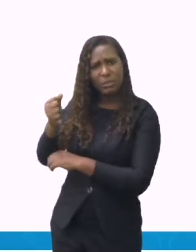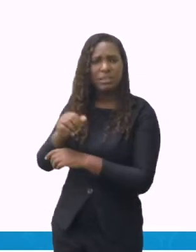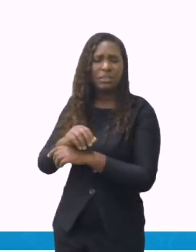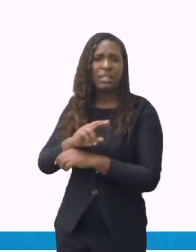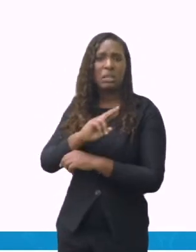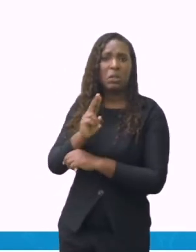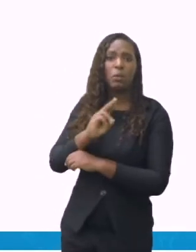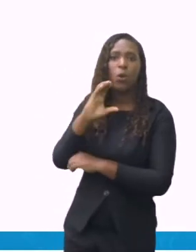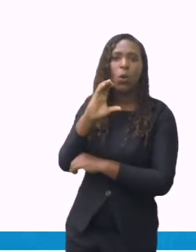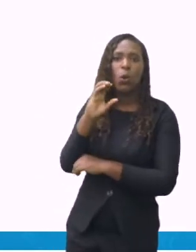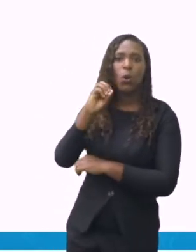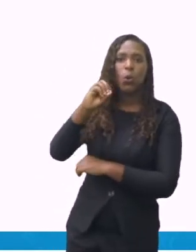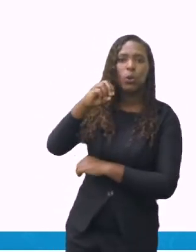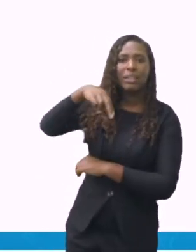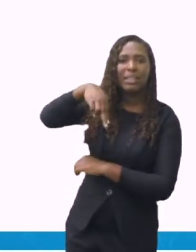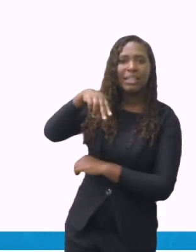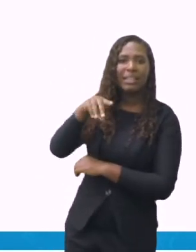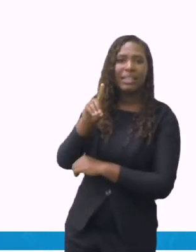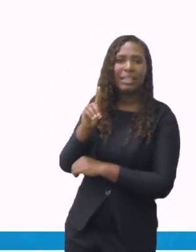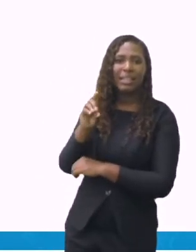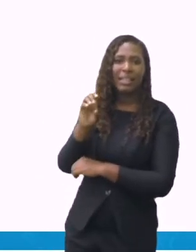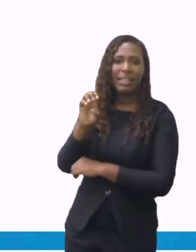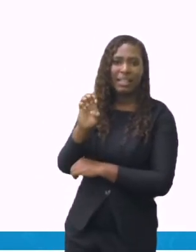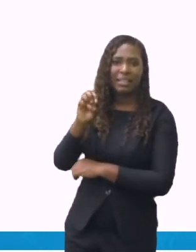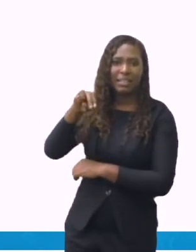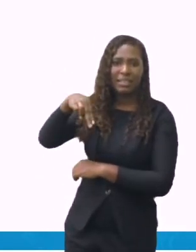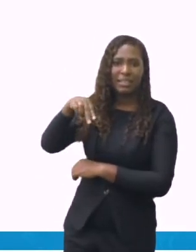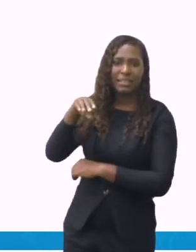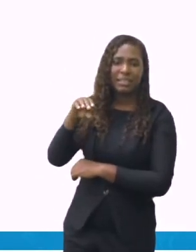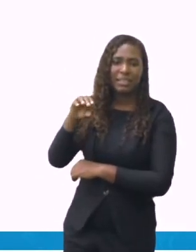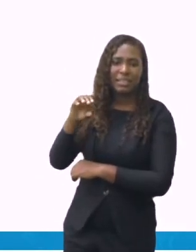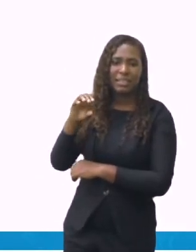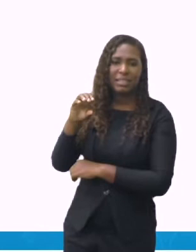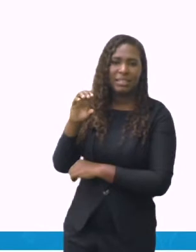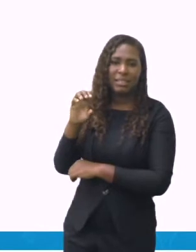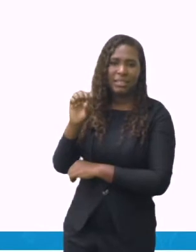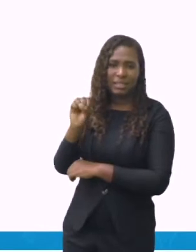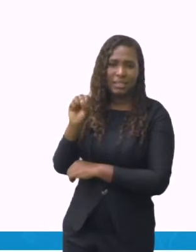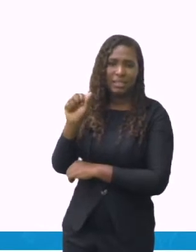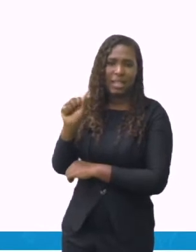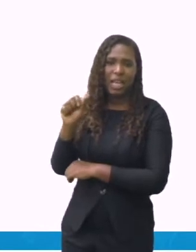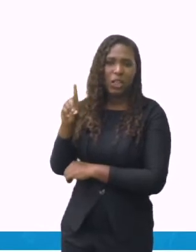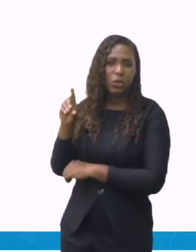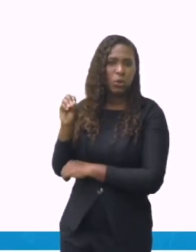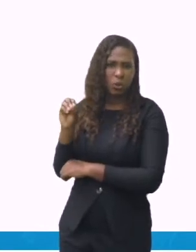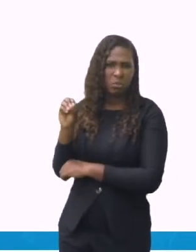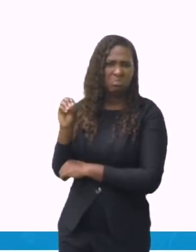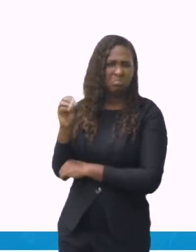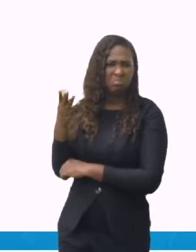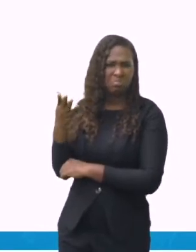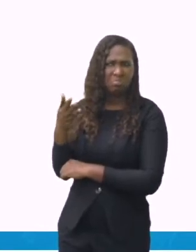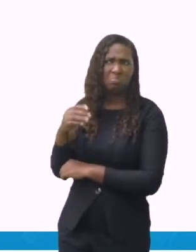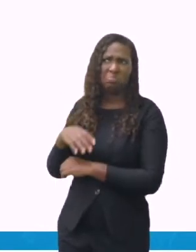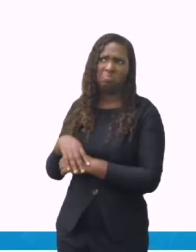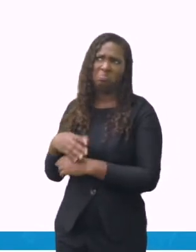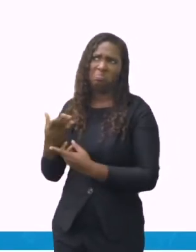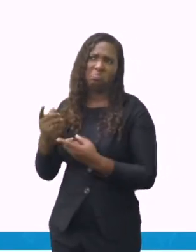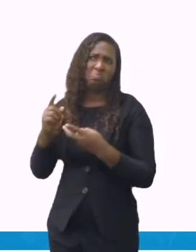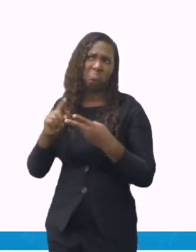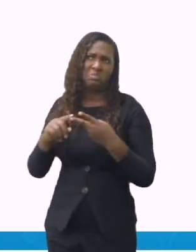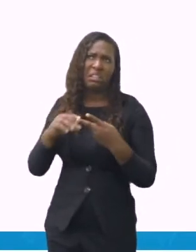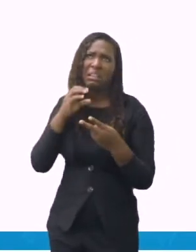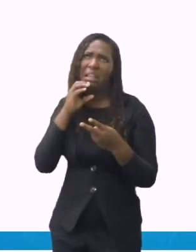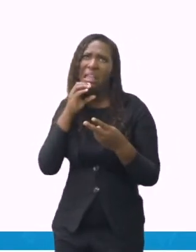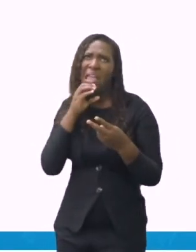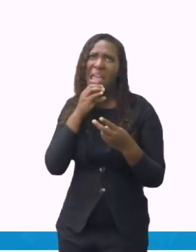quente? Esse leite precisa estar morno? Gelado? Será que eu vou saber? A minha receita está